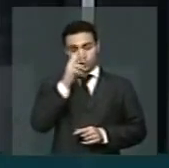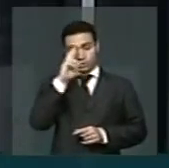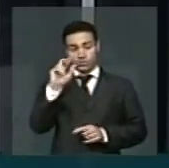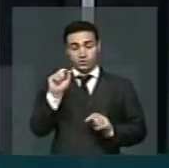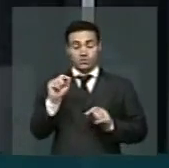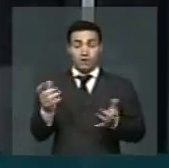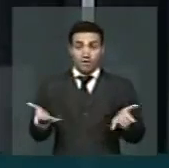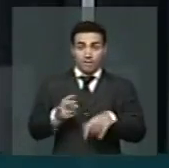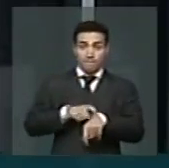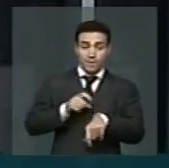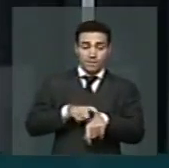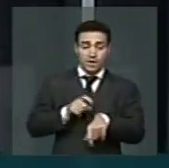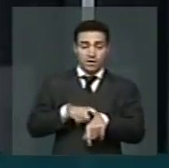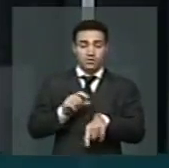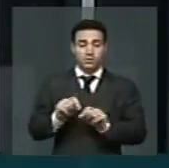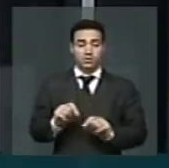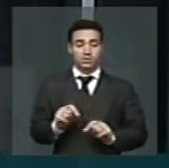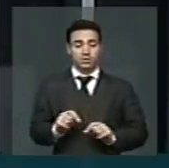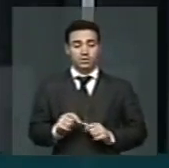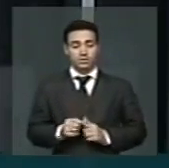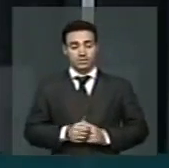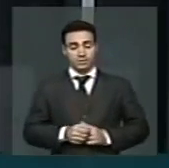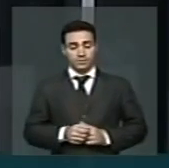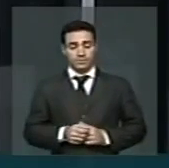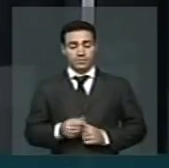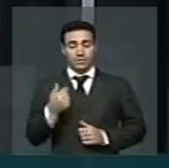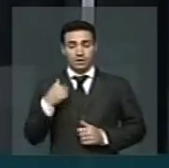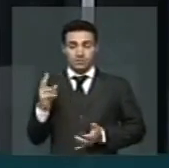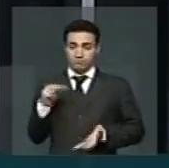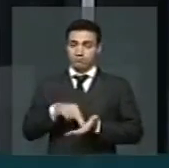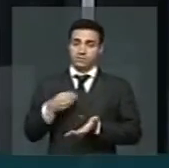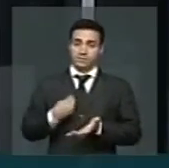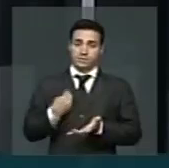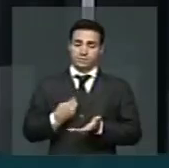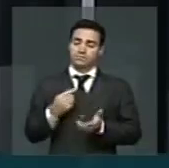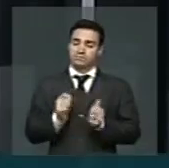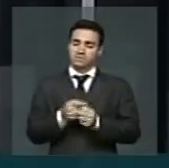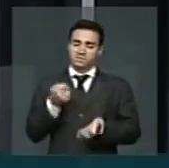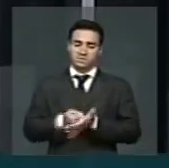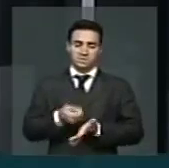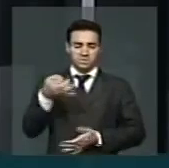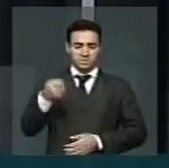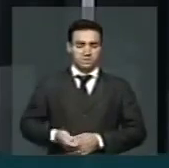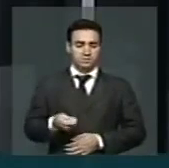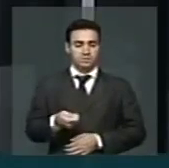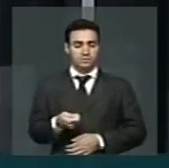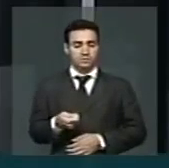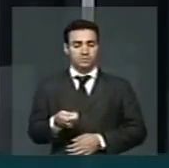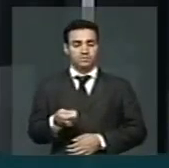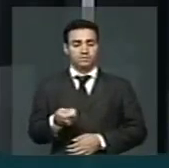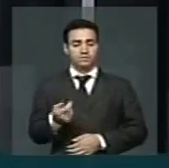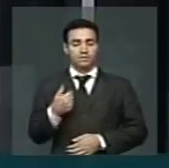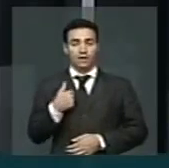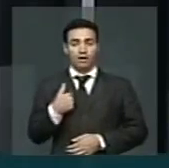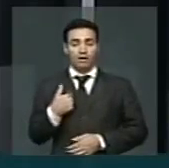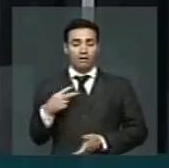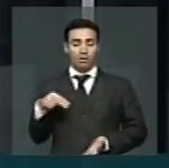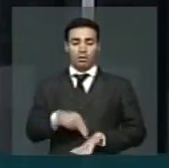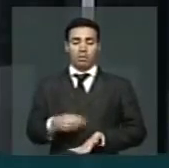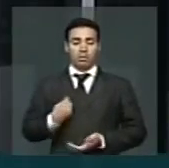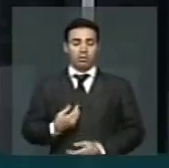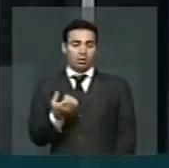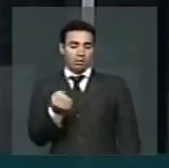nesse momento que eu venho aqui com veemência me acovardar